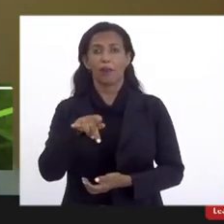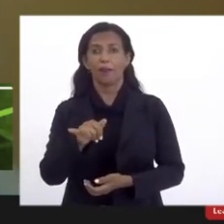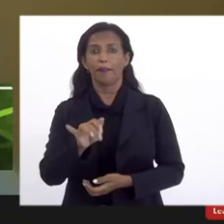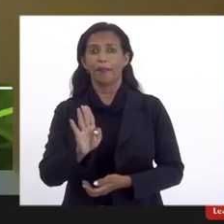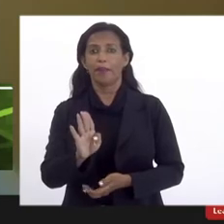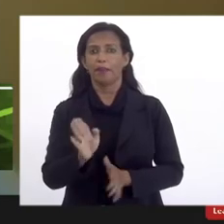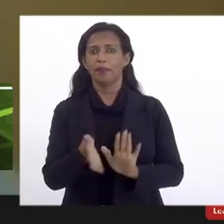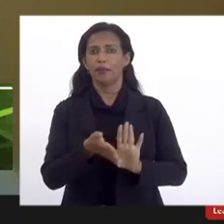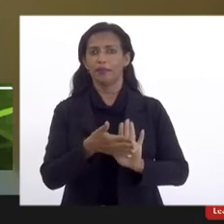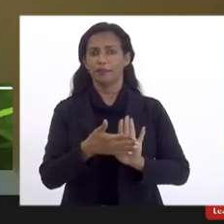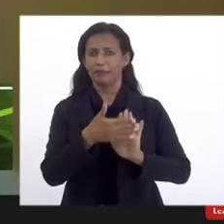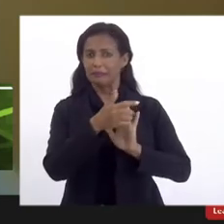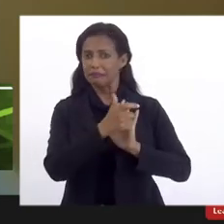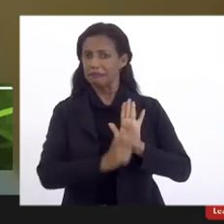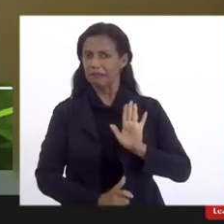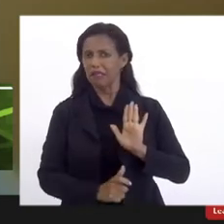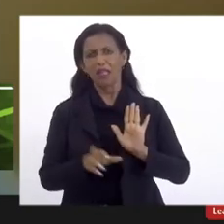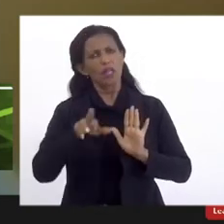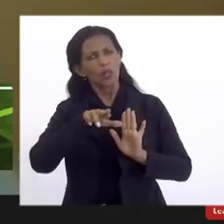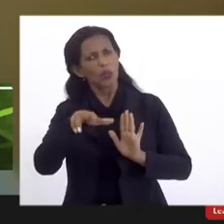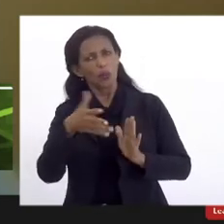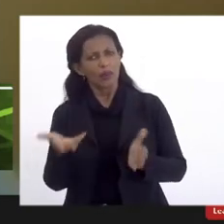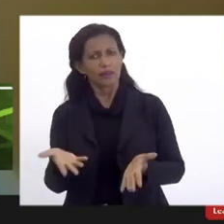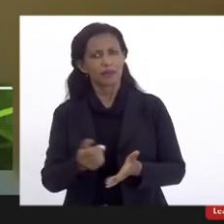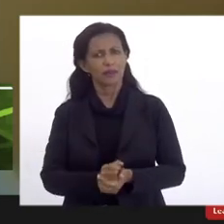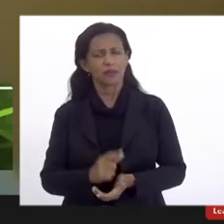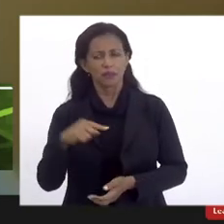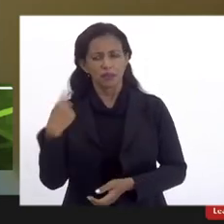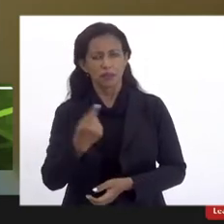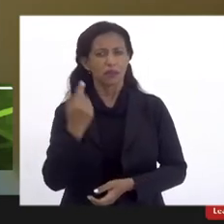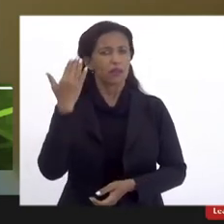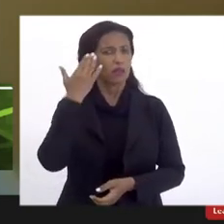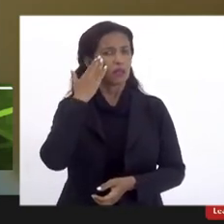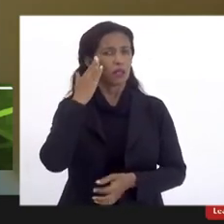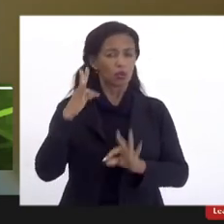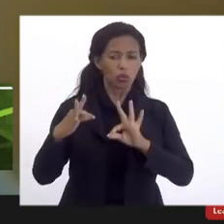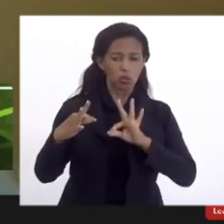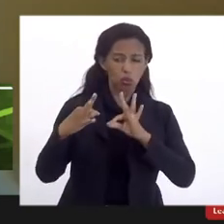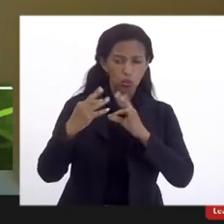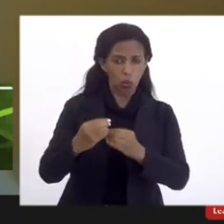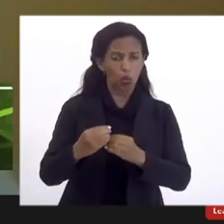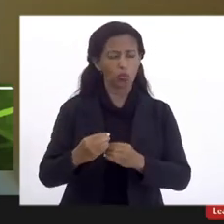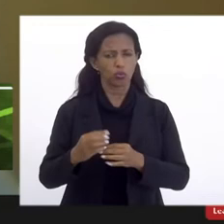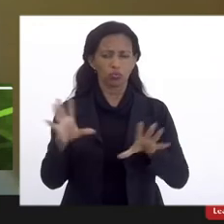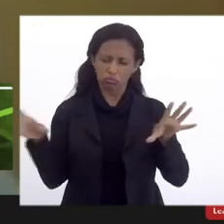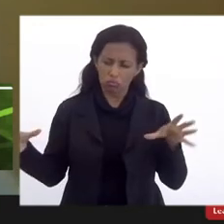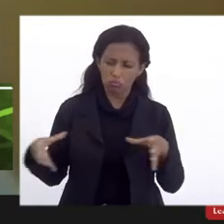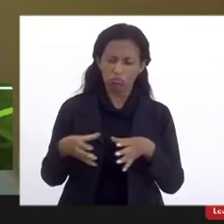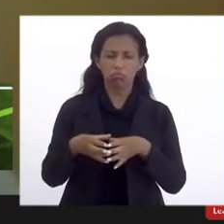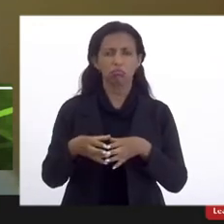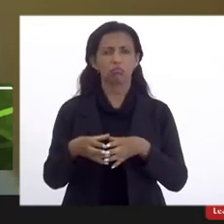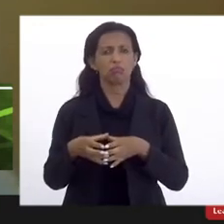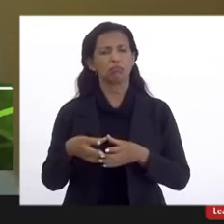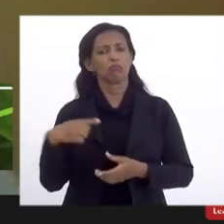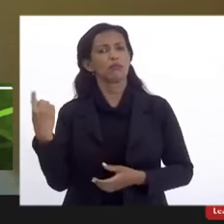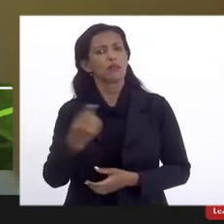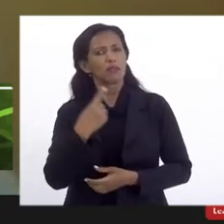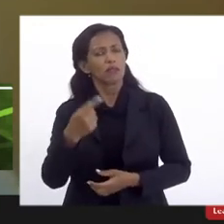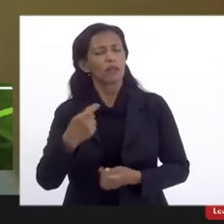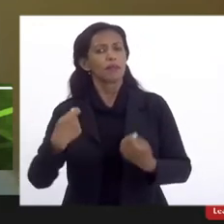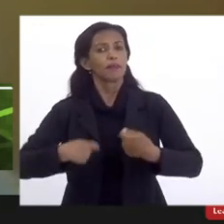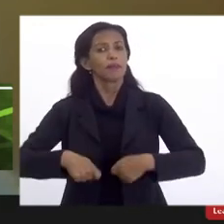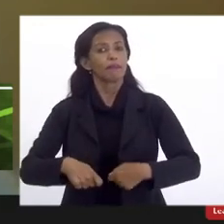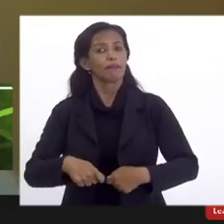não é bem assim. Nós temos que entender todos de uma forma coletiva de que nós temos